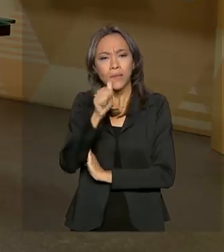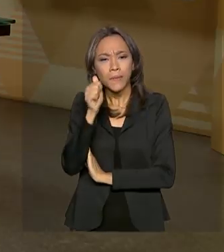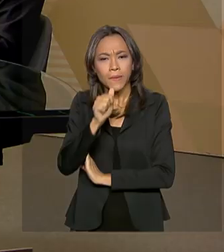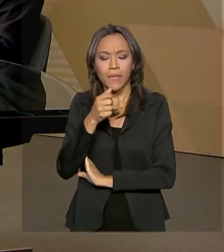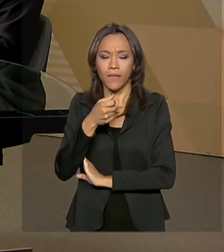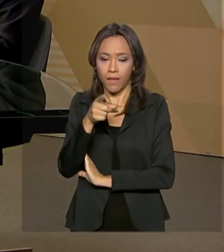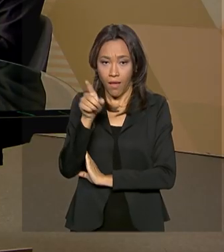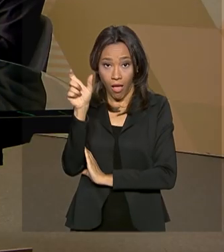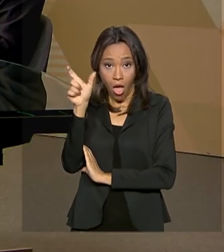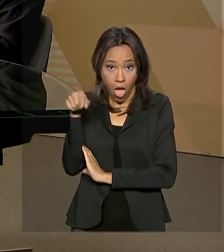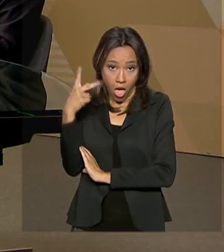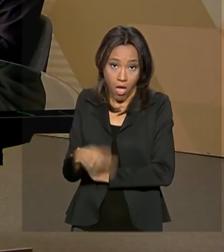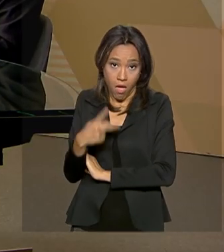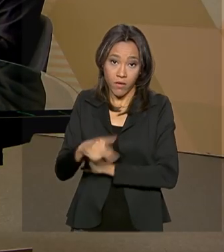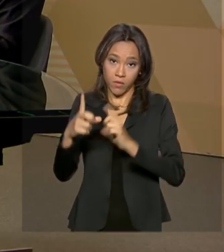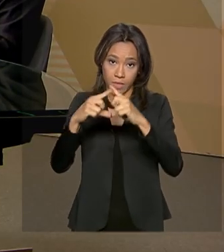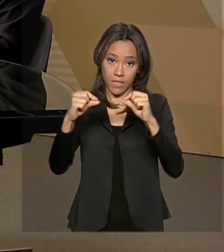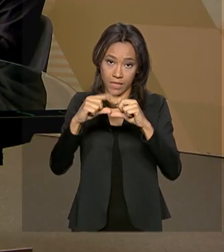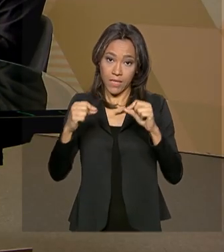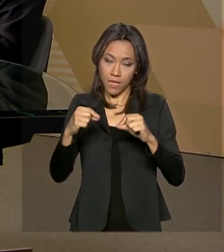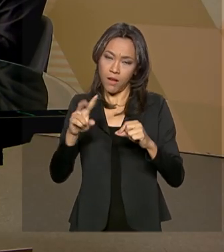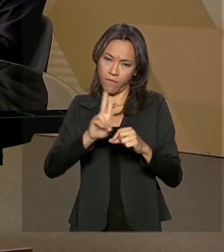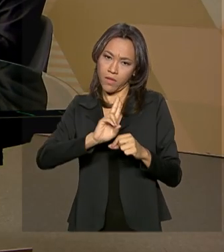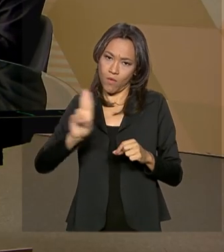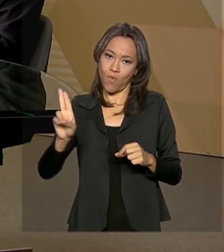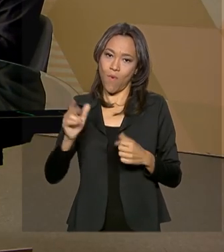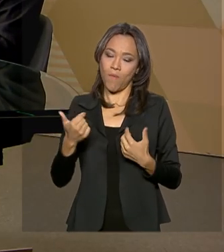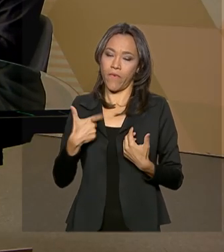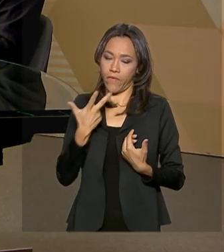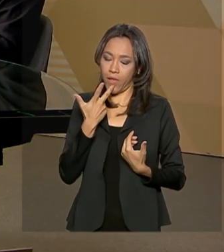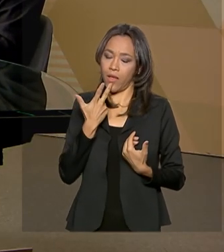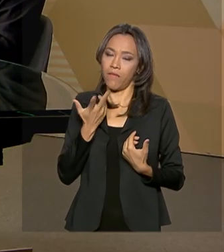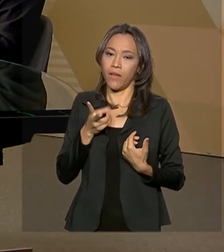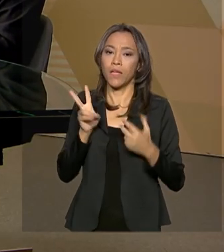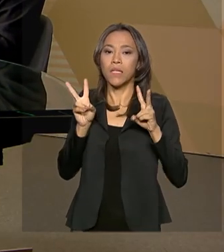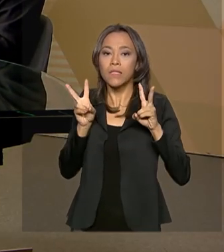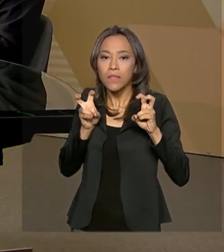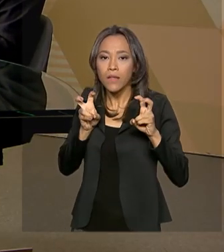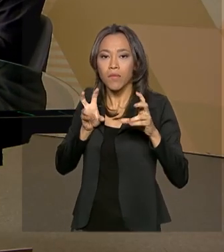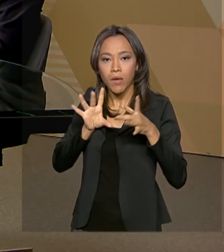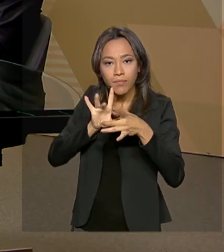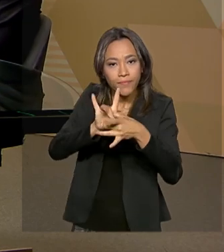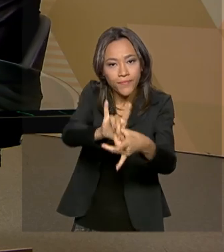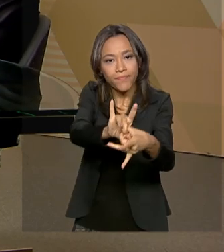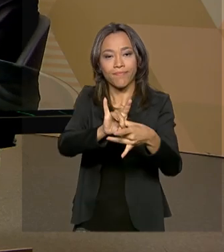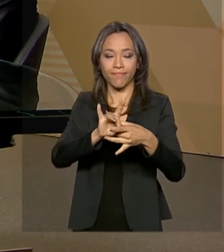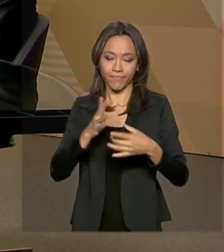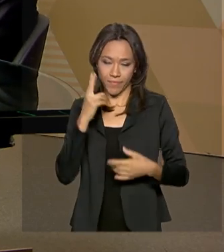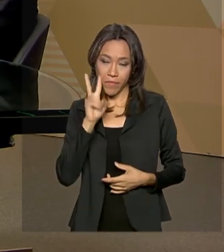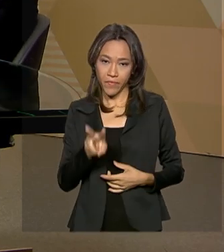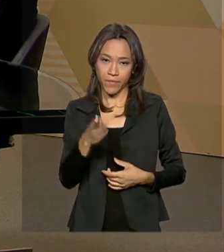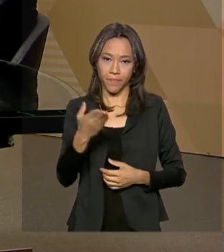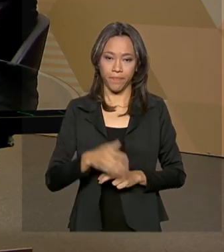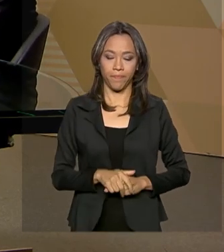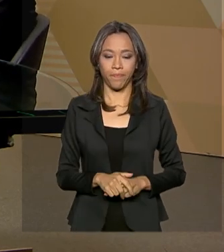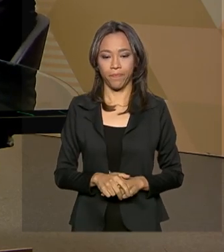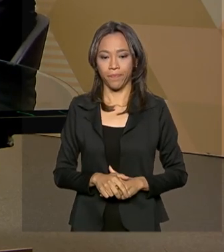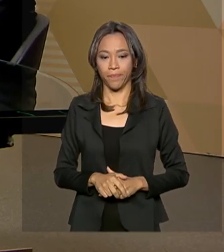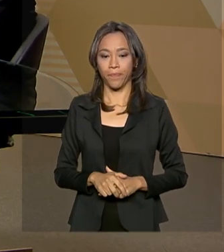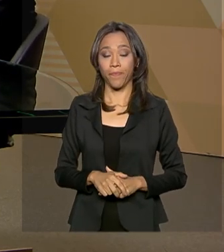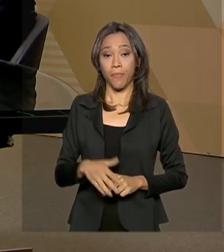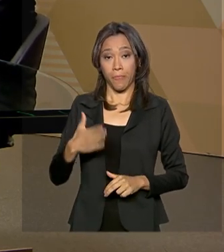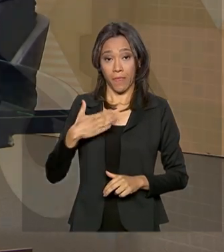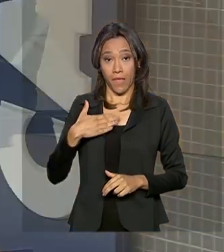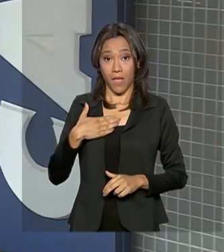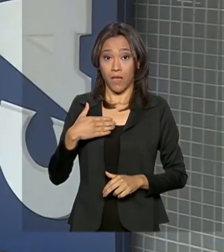Santana, ela é aqui de Brasília, ela vai se identificar e ela vai continuar neste assunto. Vamos ouvir aqui no nosso talão. Meu